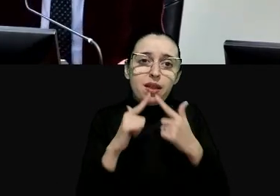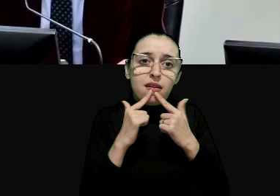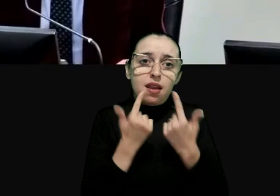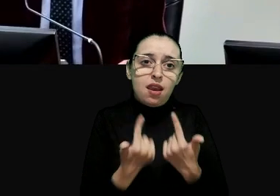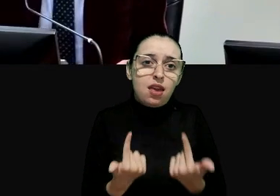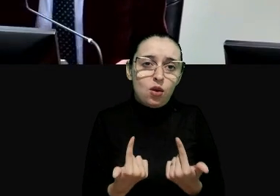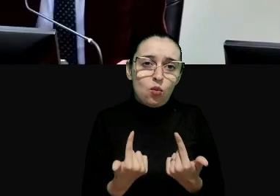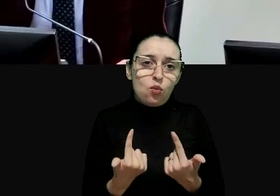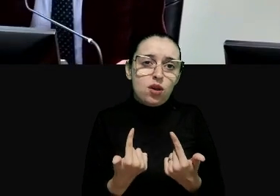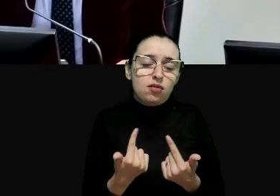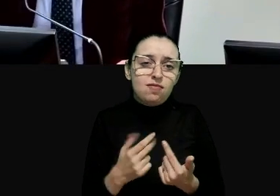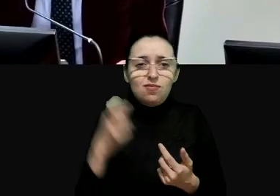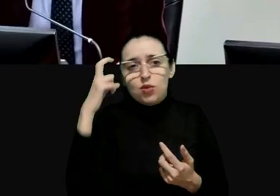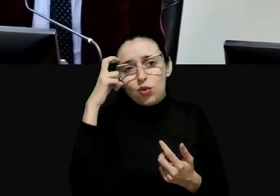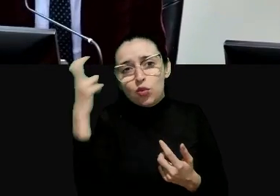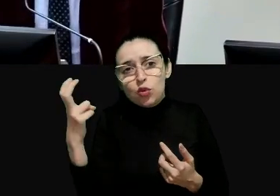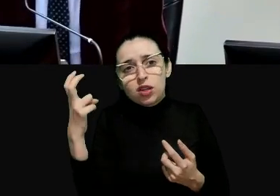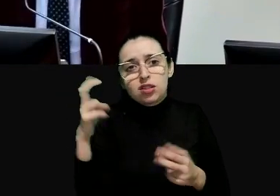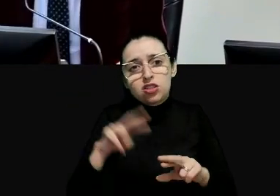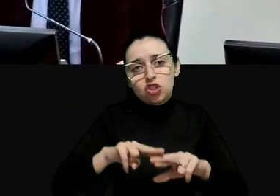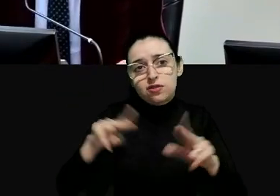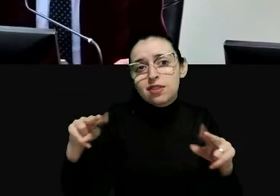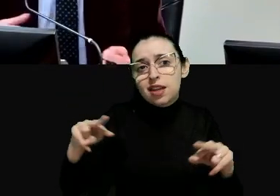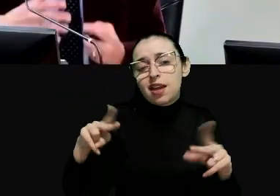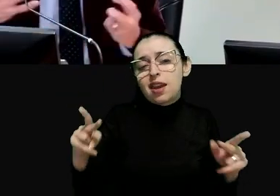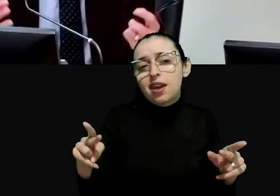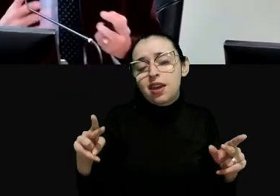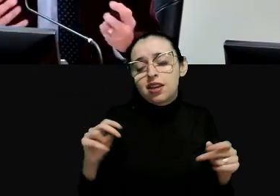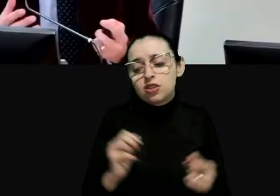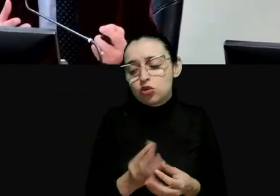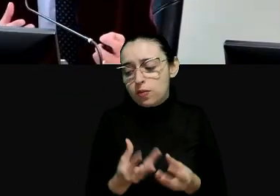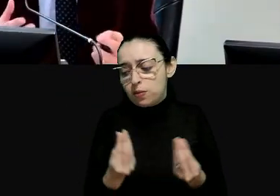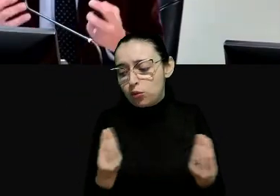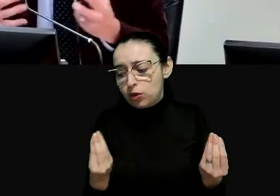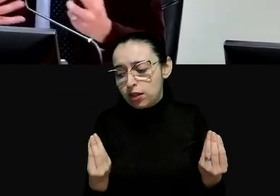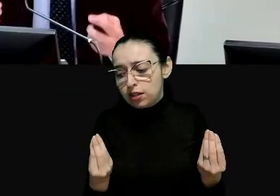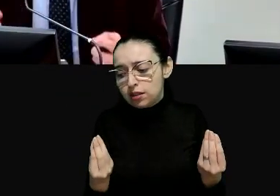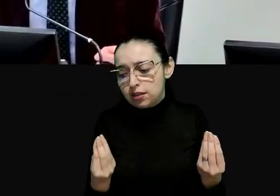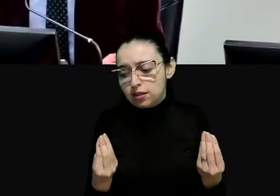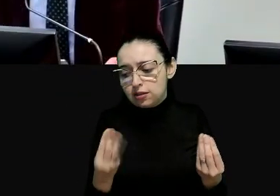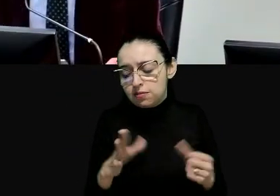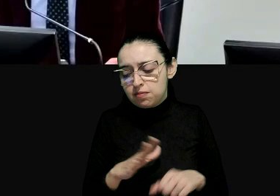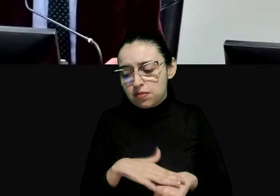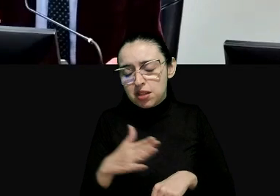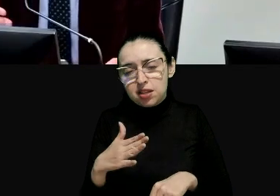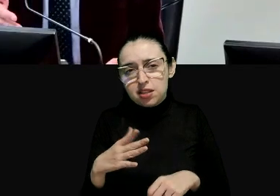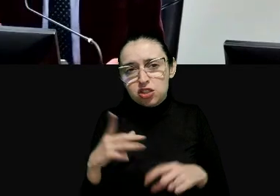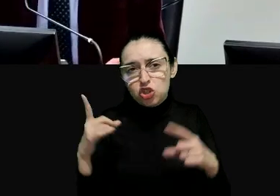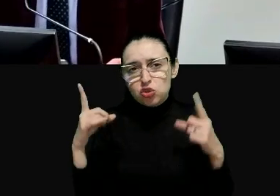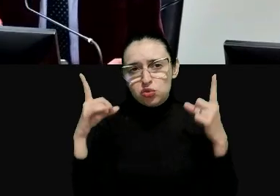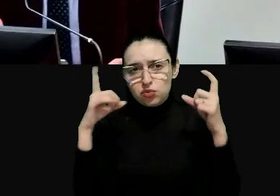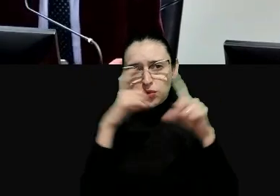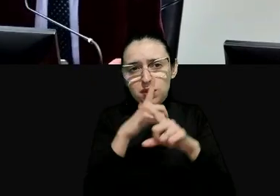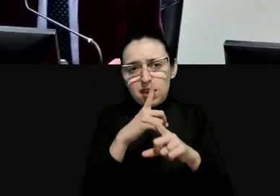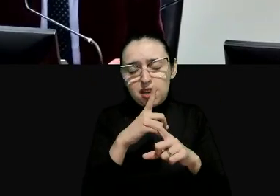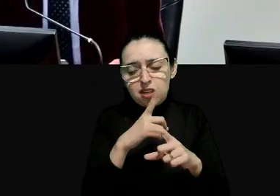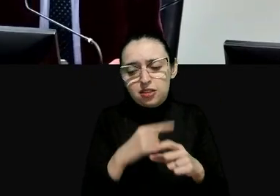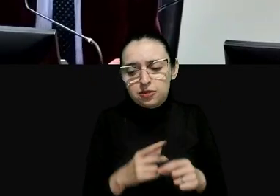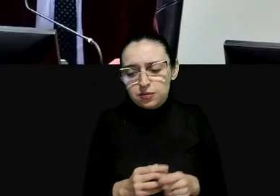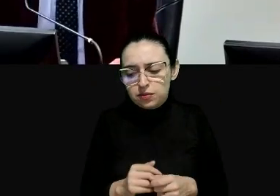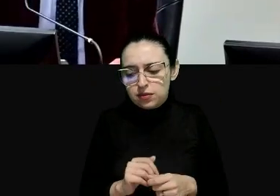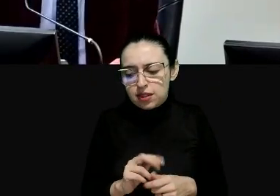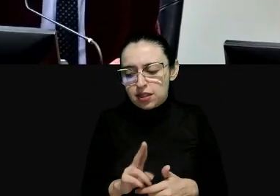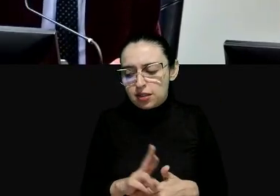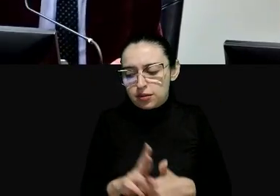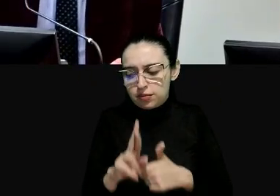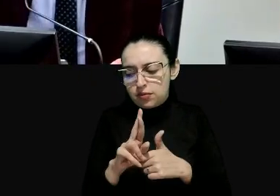muito mais forte e também as culturas são muito mais distintas vocês têm muita mais cercanidade então e também os